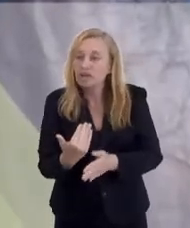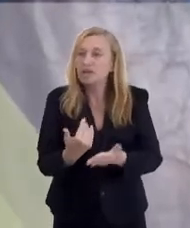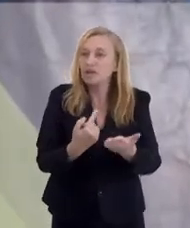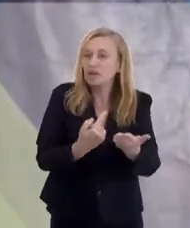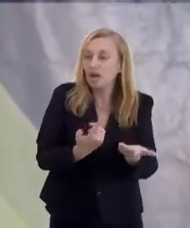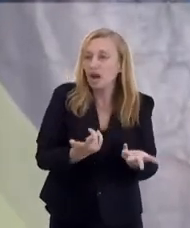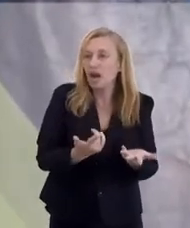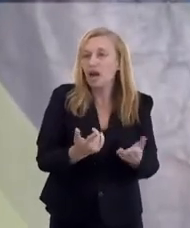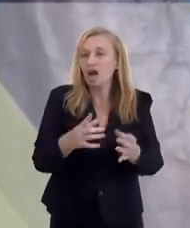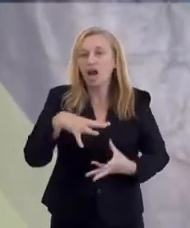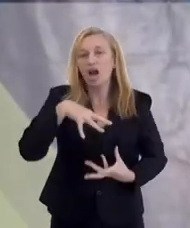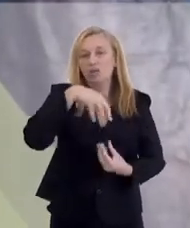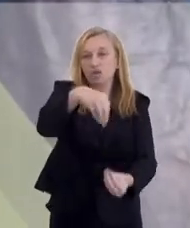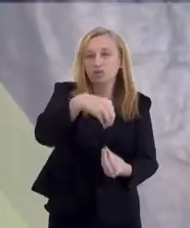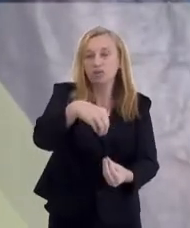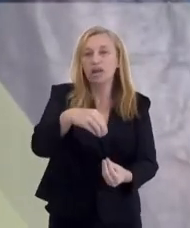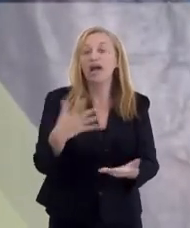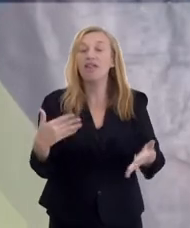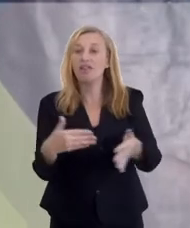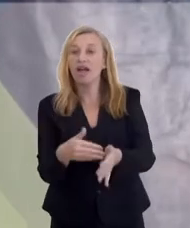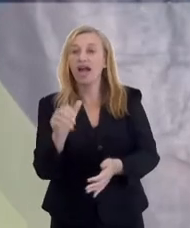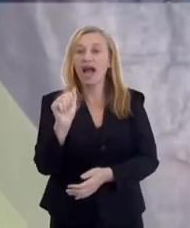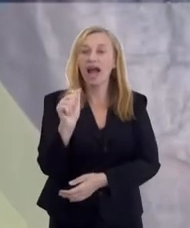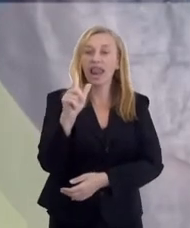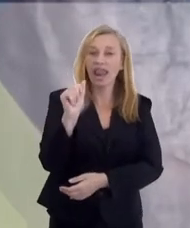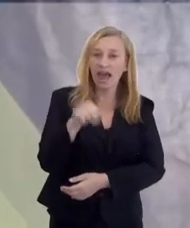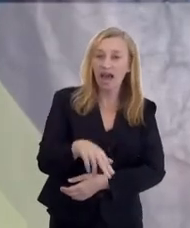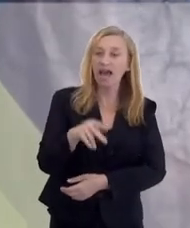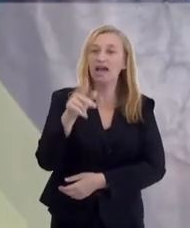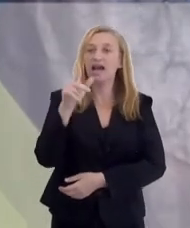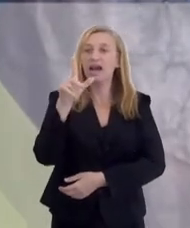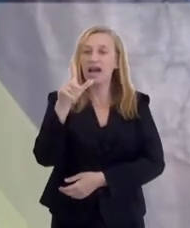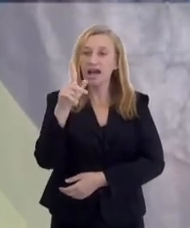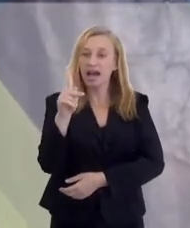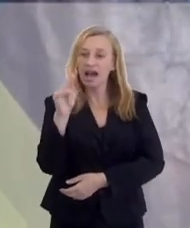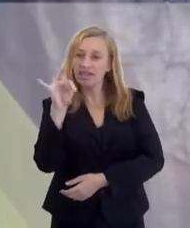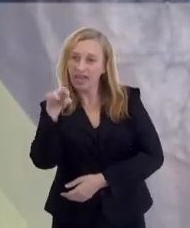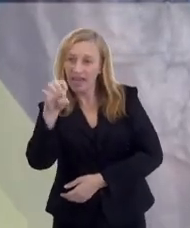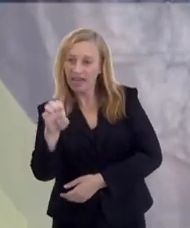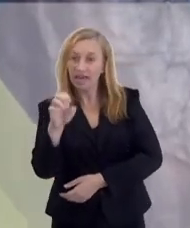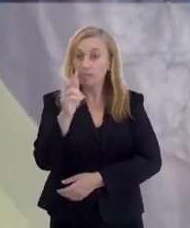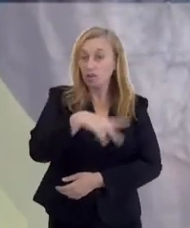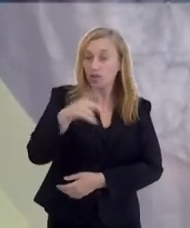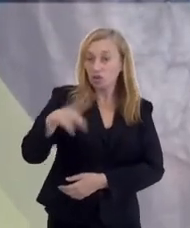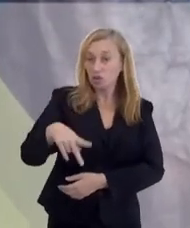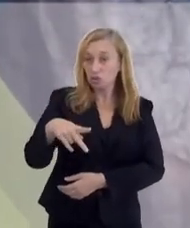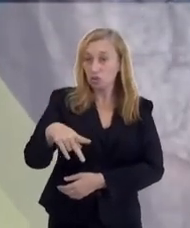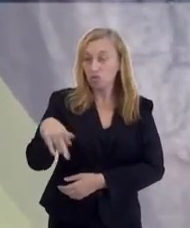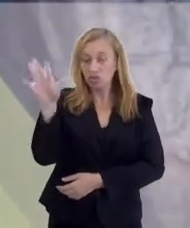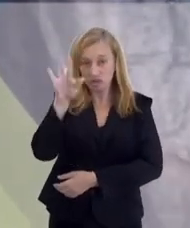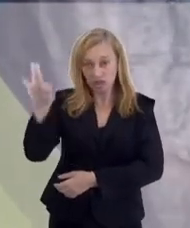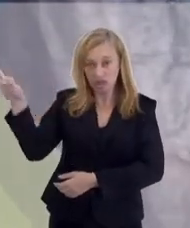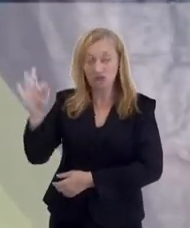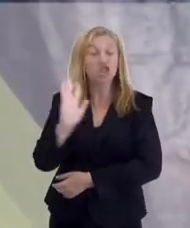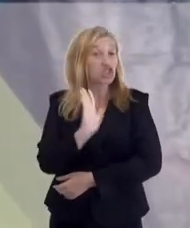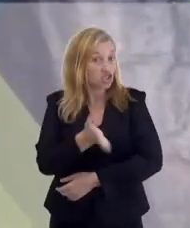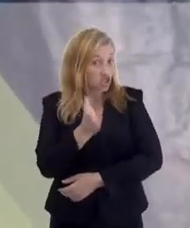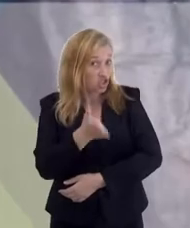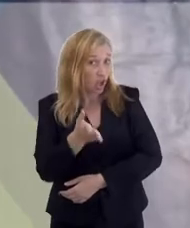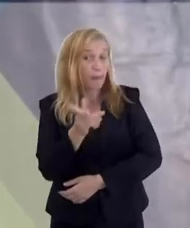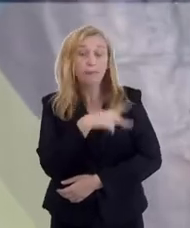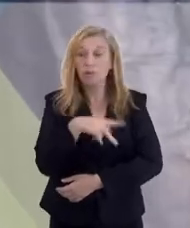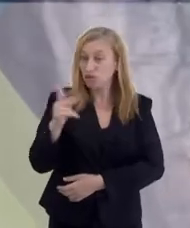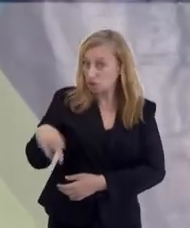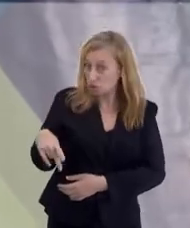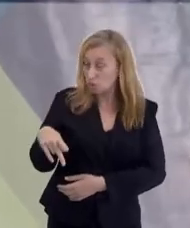não é? Até que Allan Kardec, que era um professor francês chamado Hippolyte Léon Denis Arrivail, já